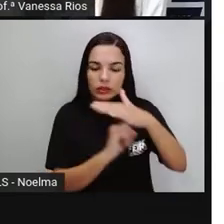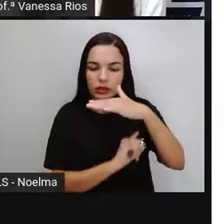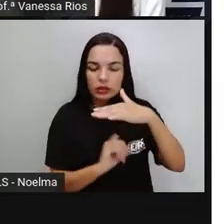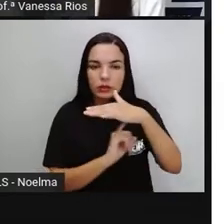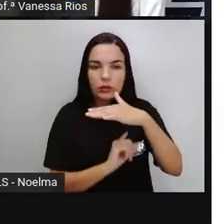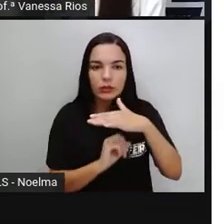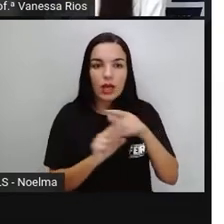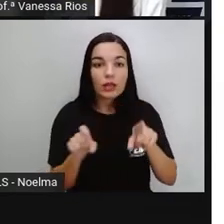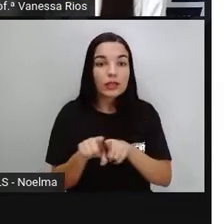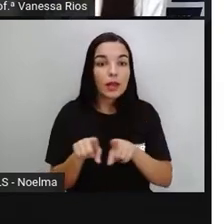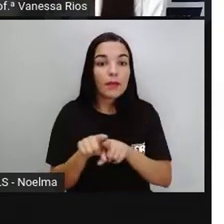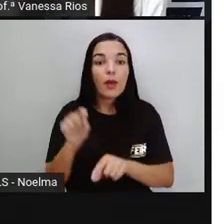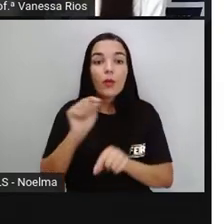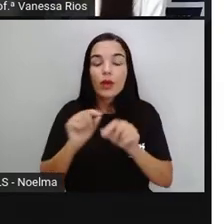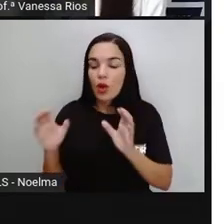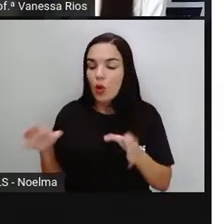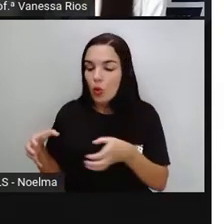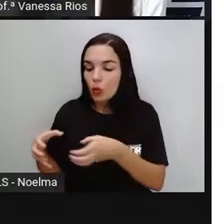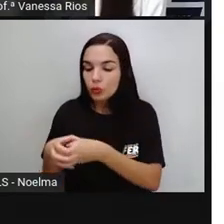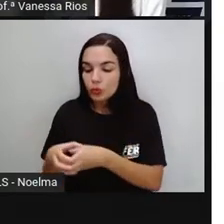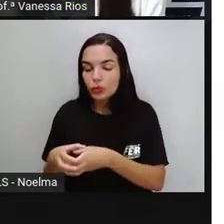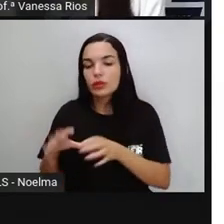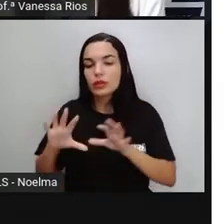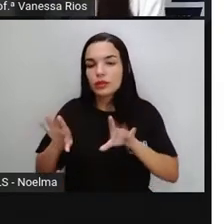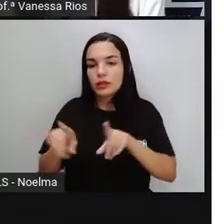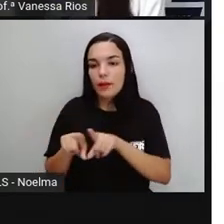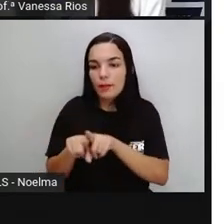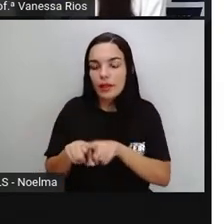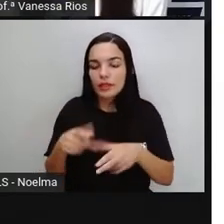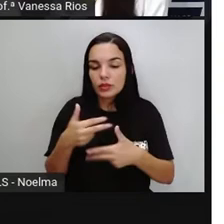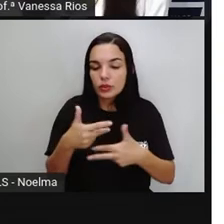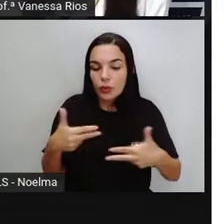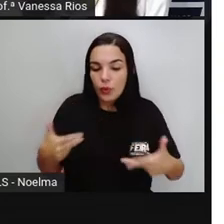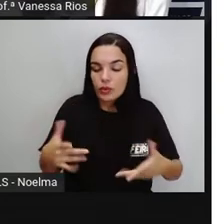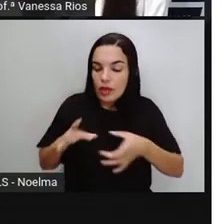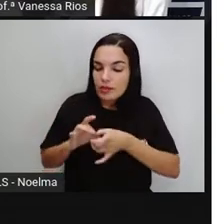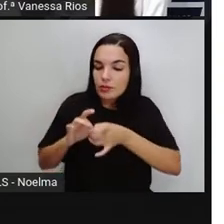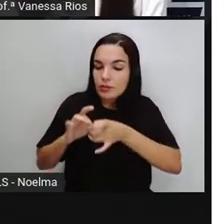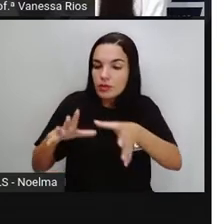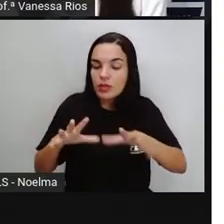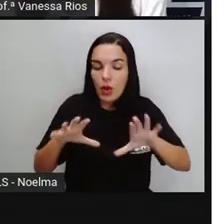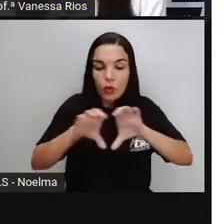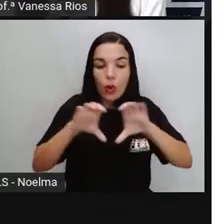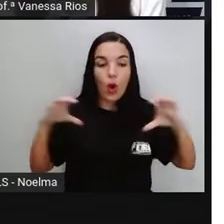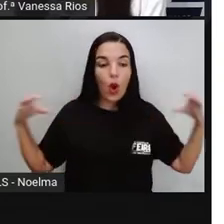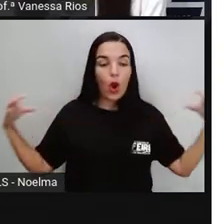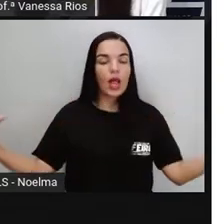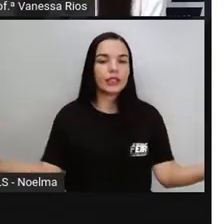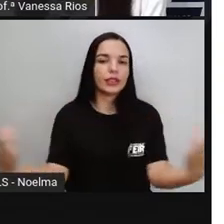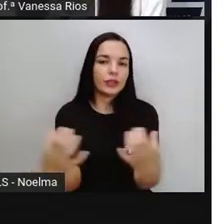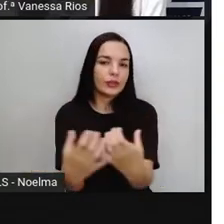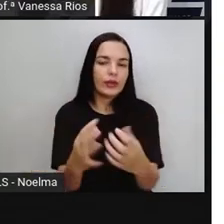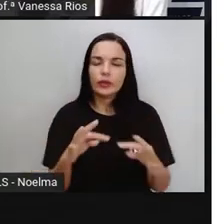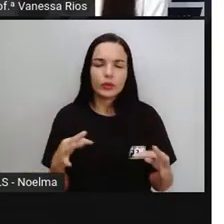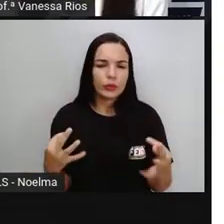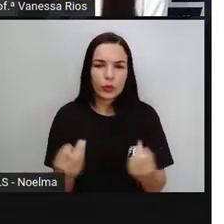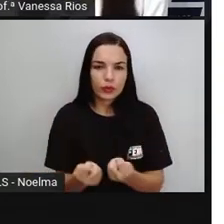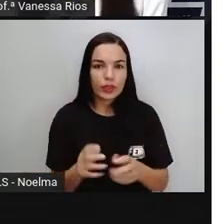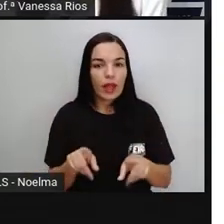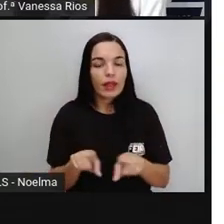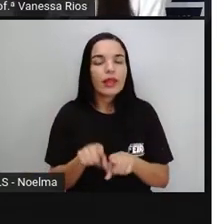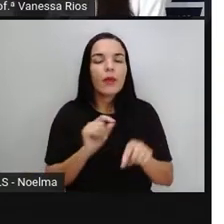Ou ainda o conjunto de bens à disposição da coletividade. Então, entre os patrimônios públicos vão